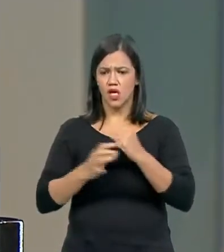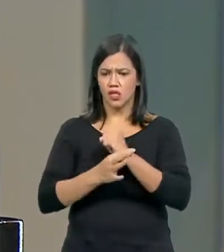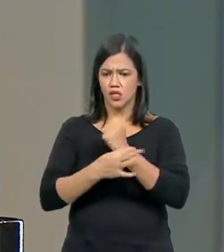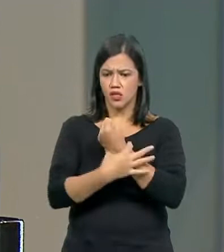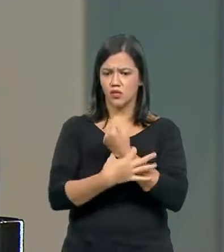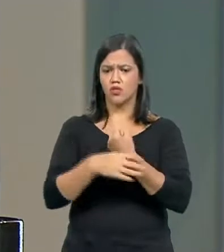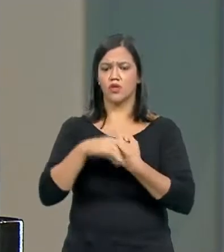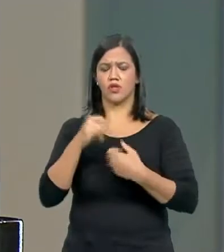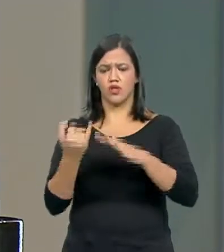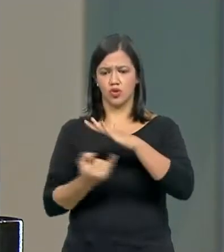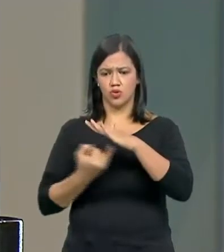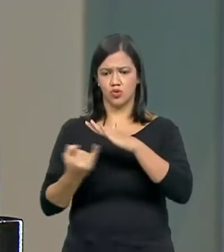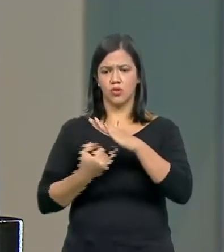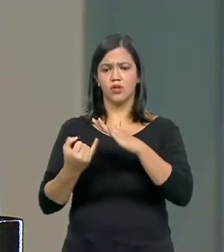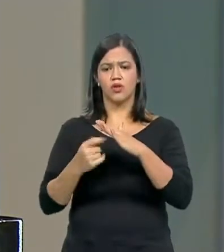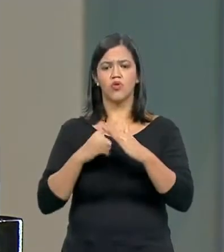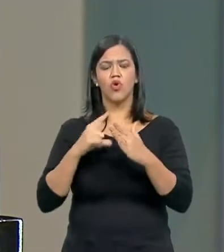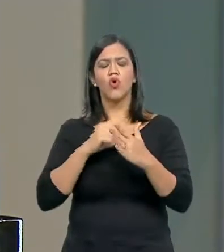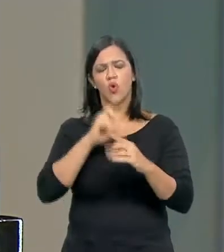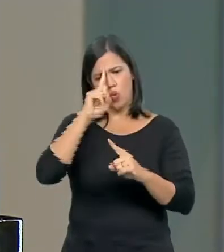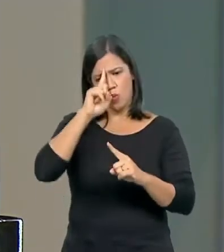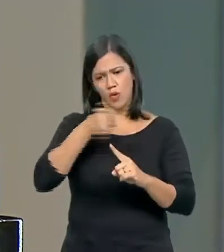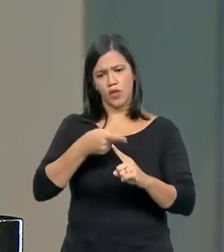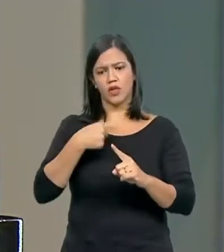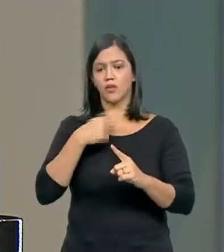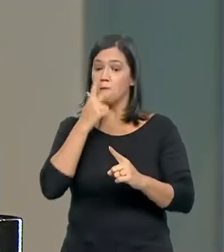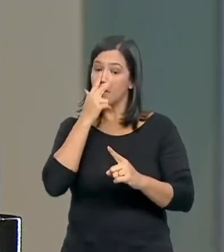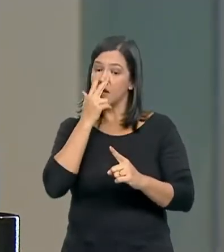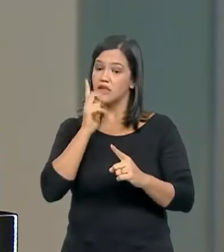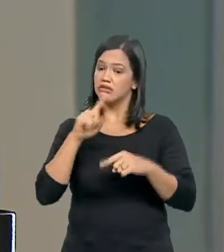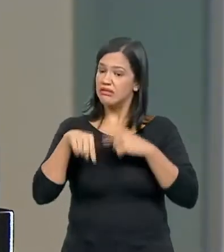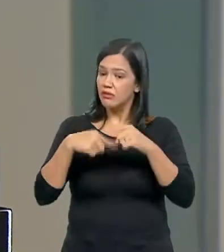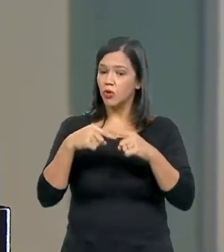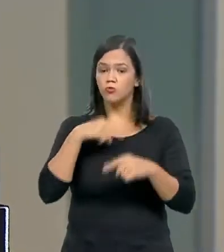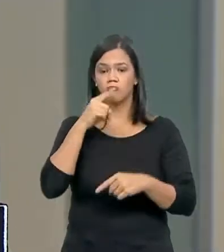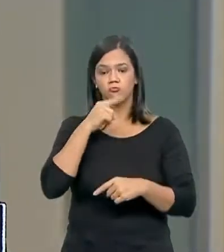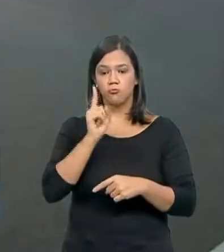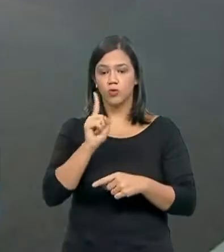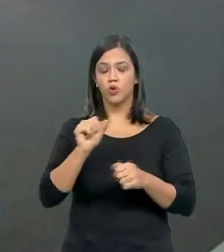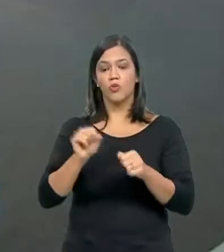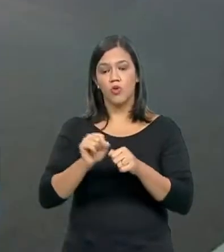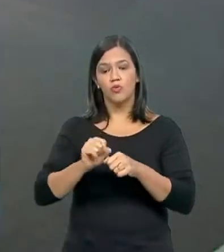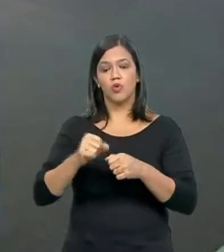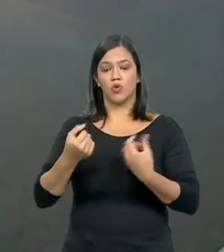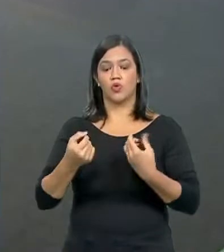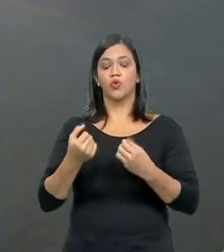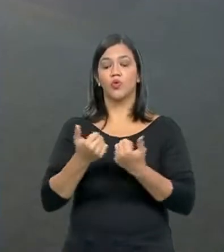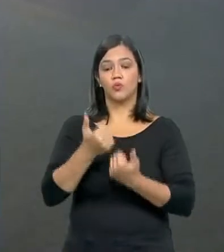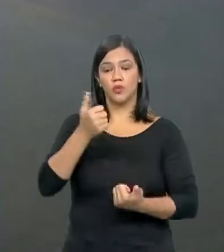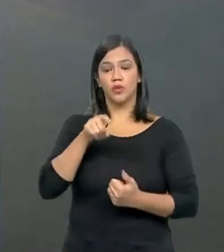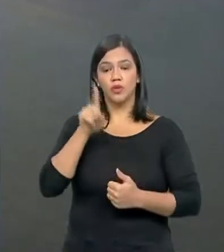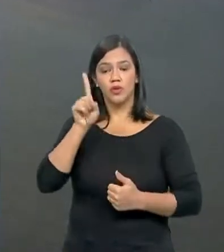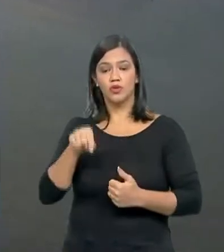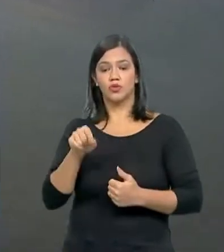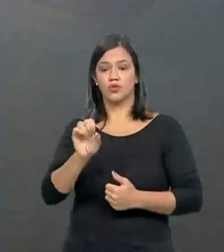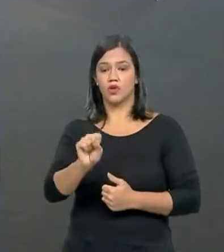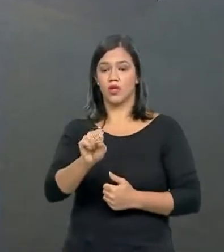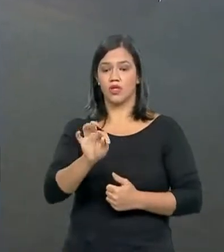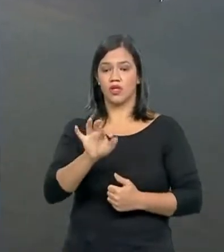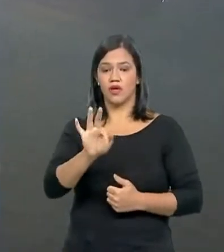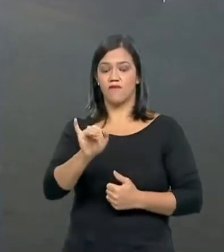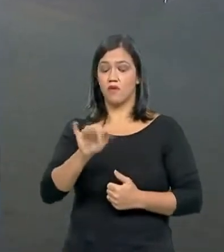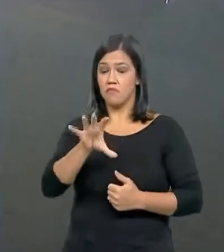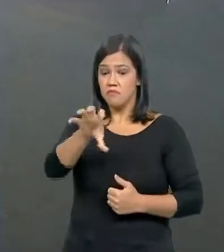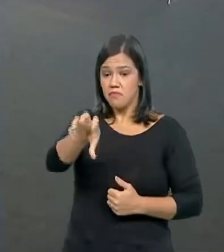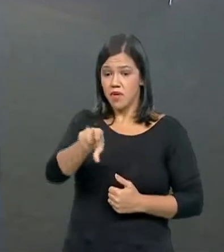por uma ordem que acabou não sendo cumprida do então ministro do STF para apreender o celular